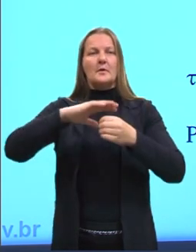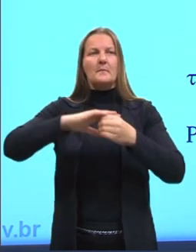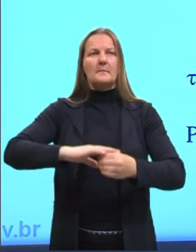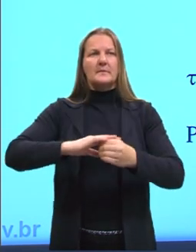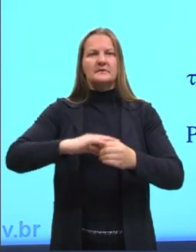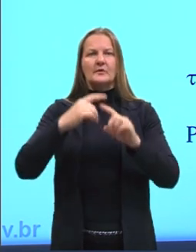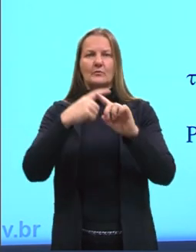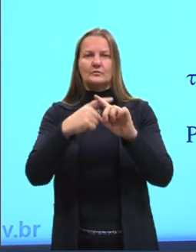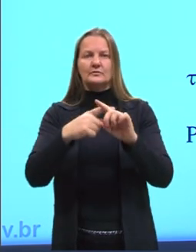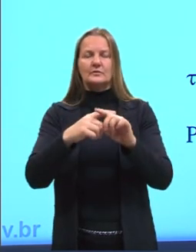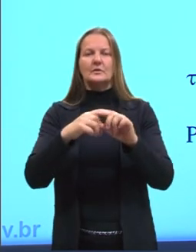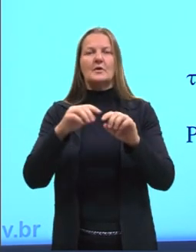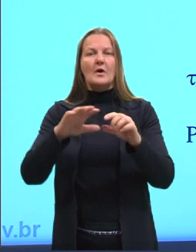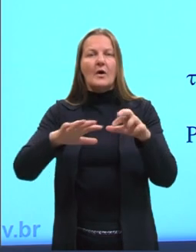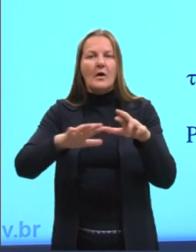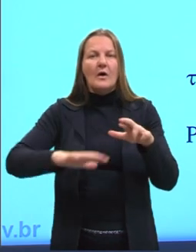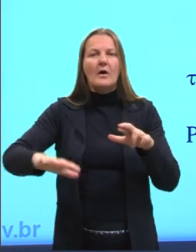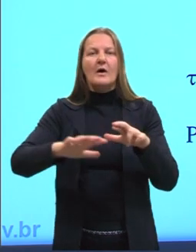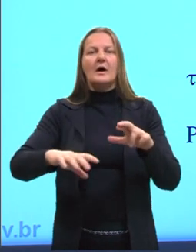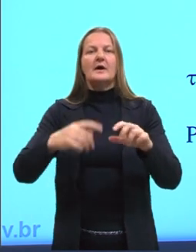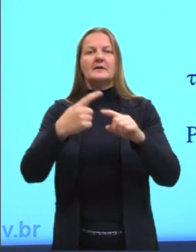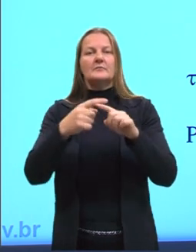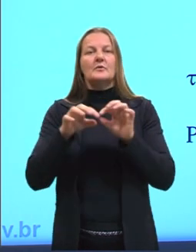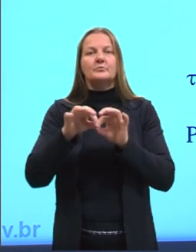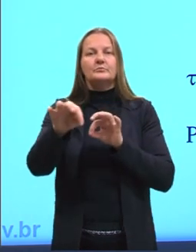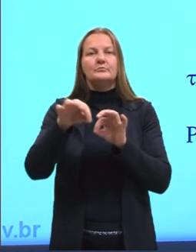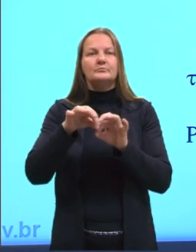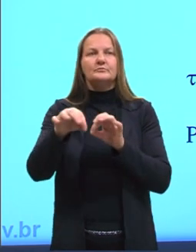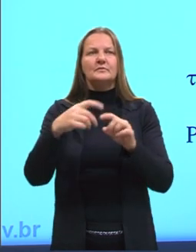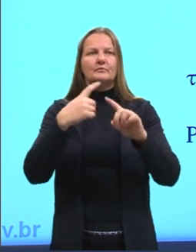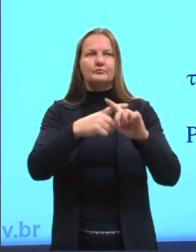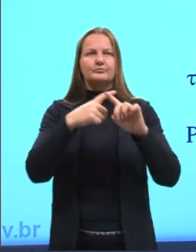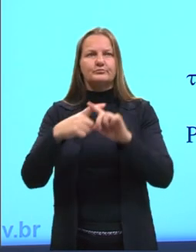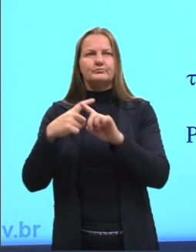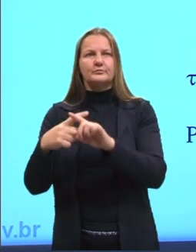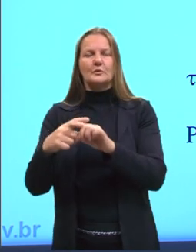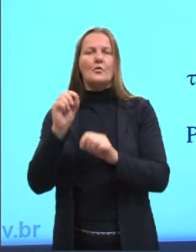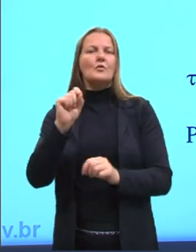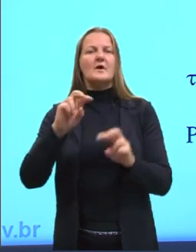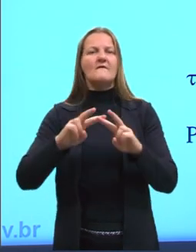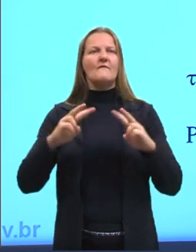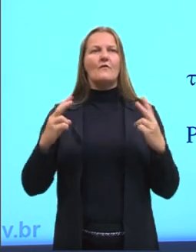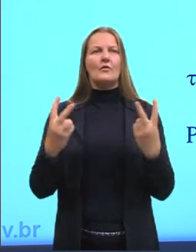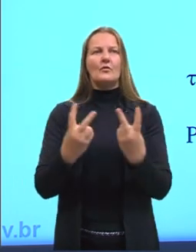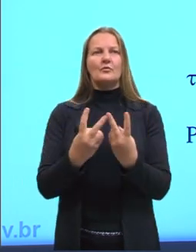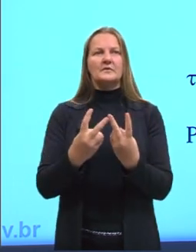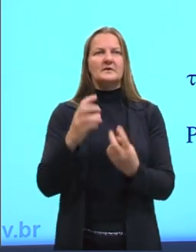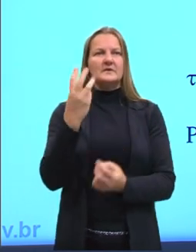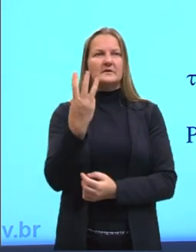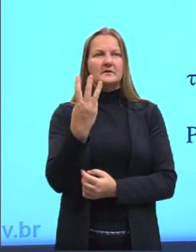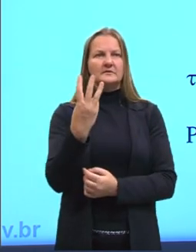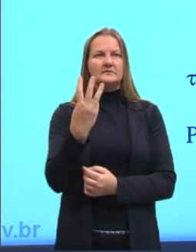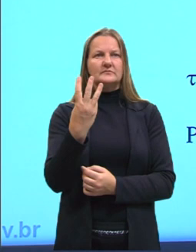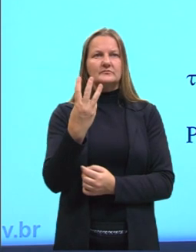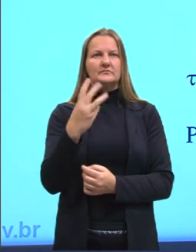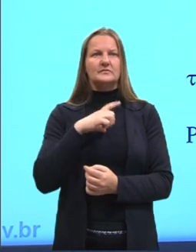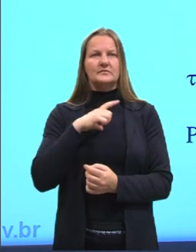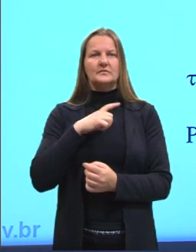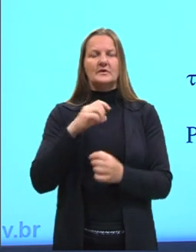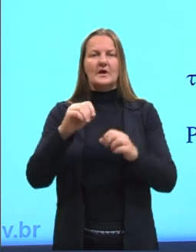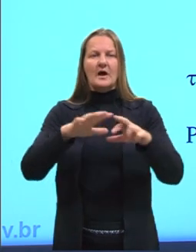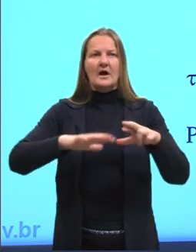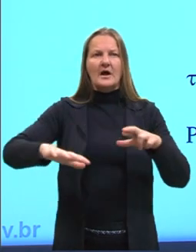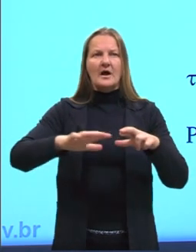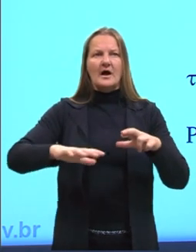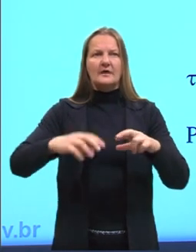multiplicado por uma área, multiplicado por uma distância. O que é o volume, gente? São três dimensões. E aqui, área,